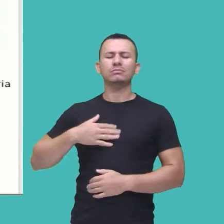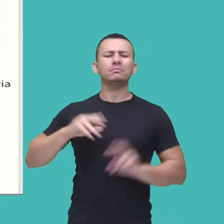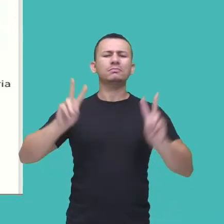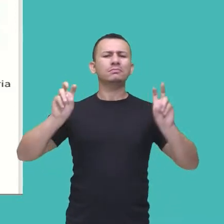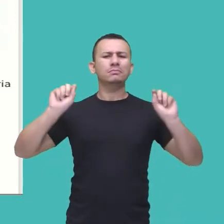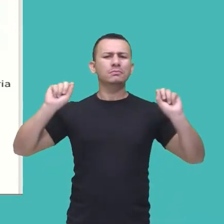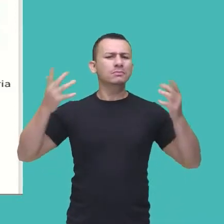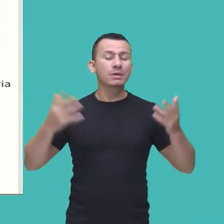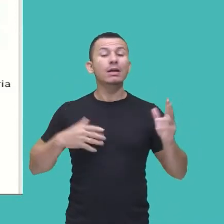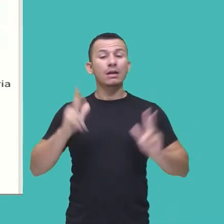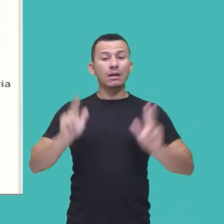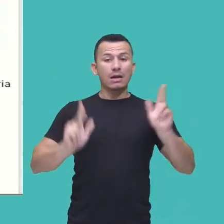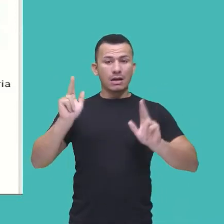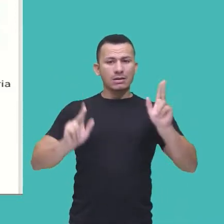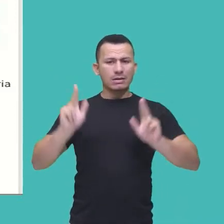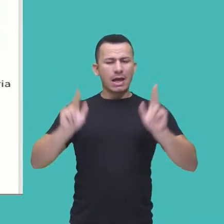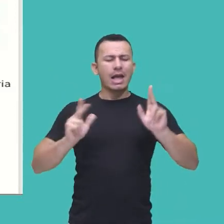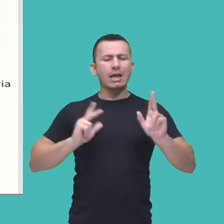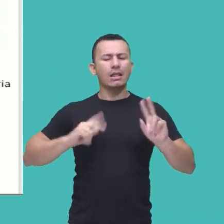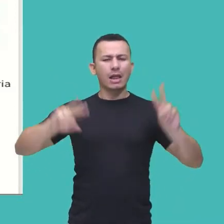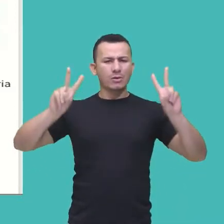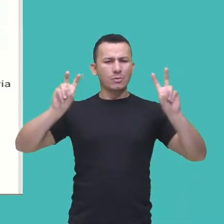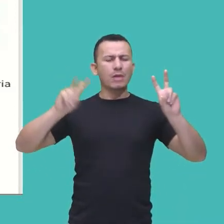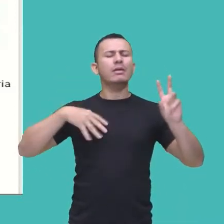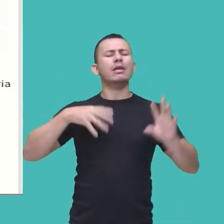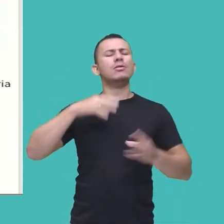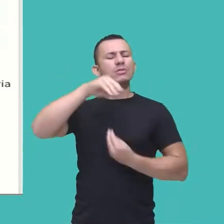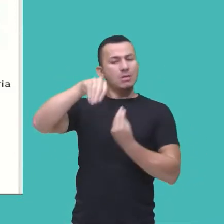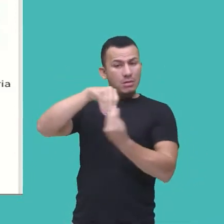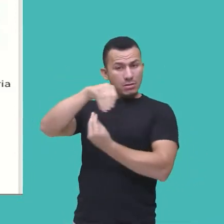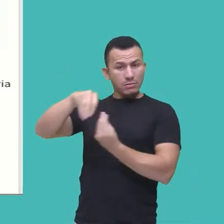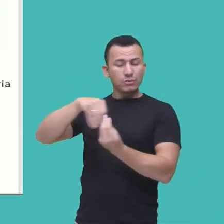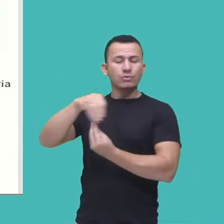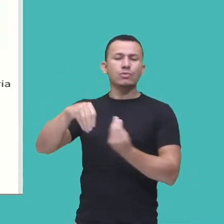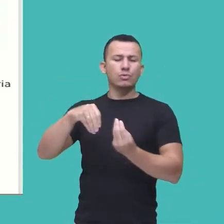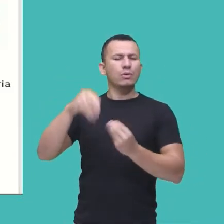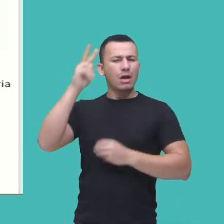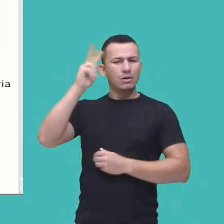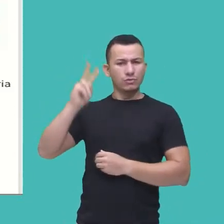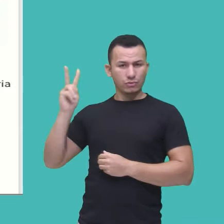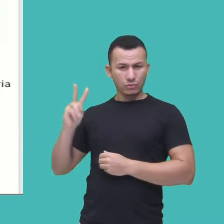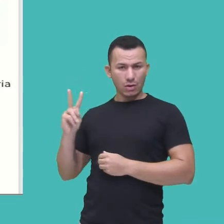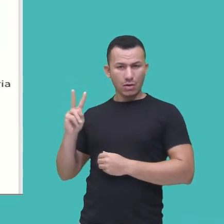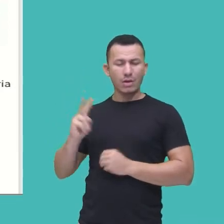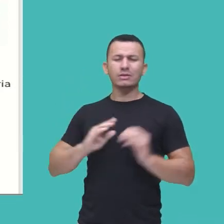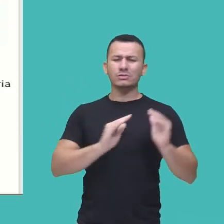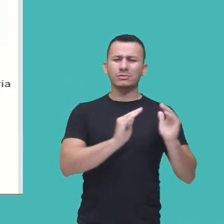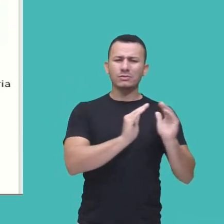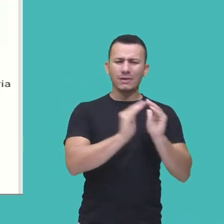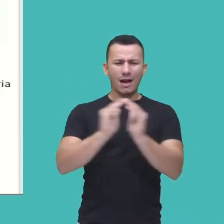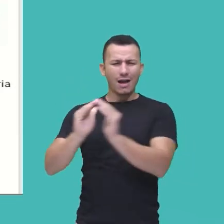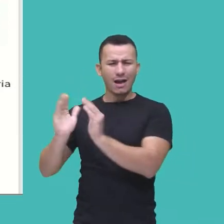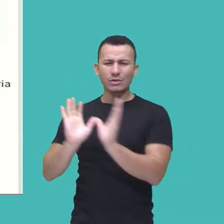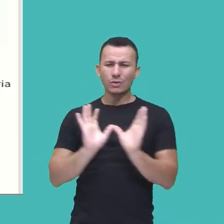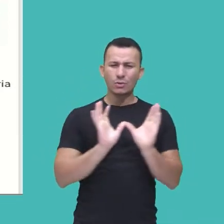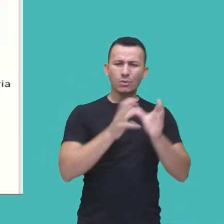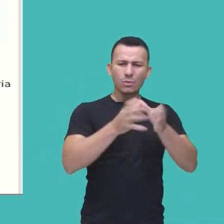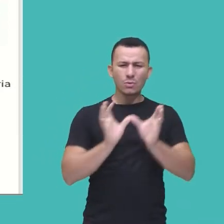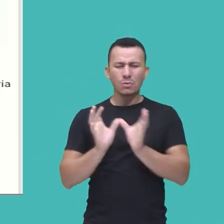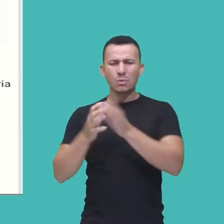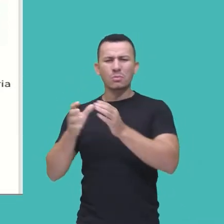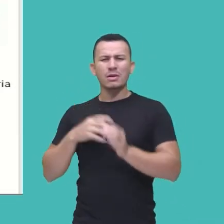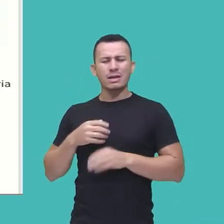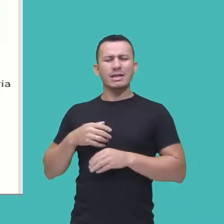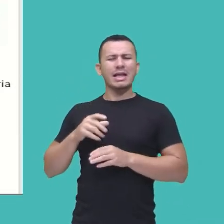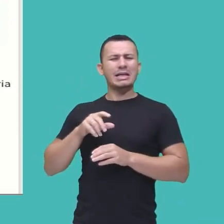uma série que é dramática, ali mistura ali o enredo, a história de casas, né, que tem dragão,